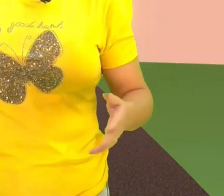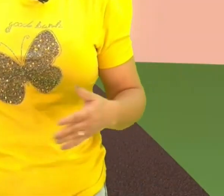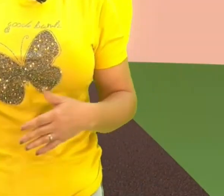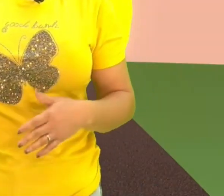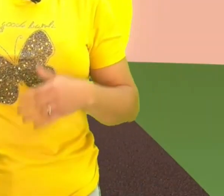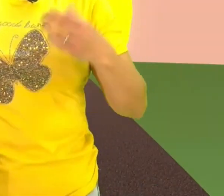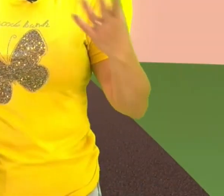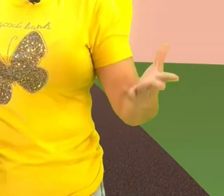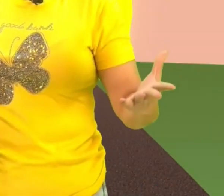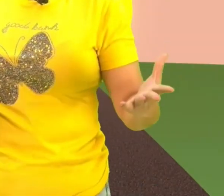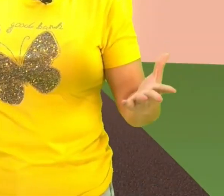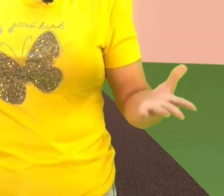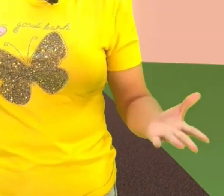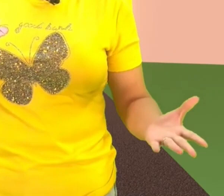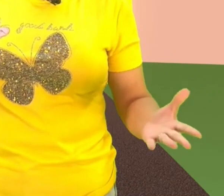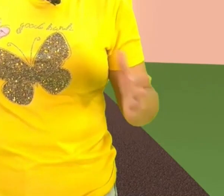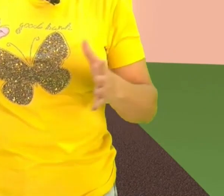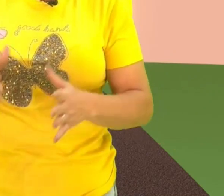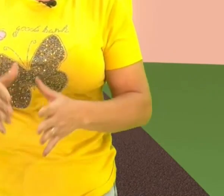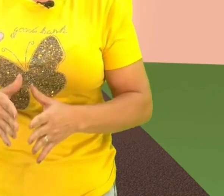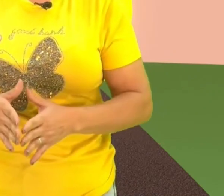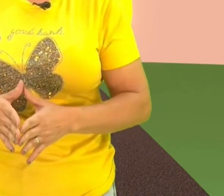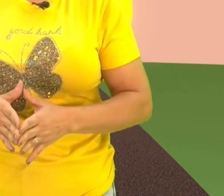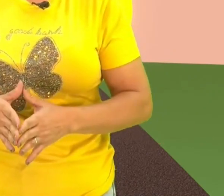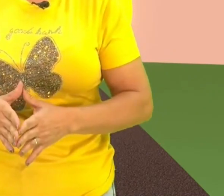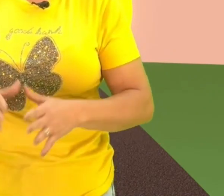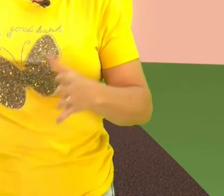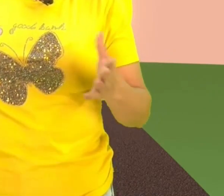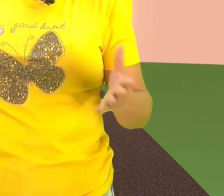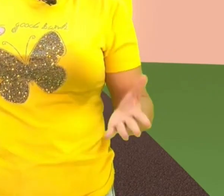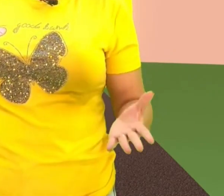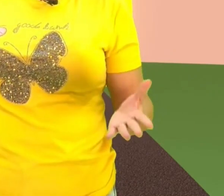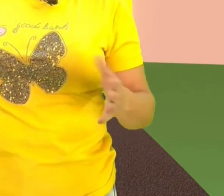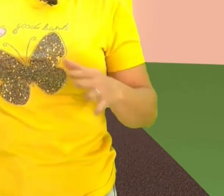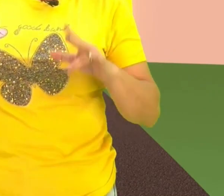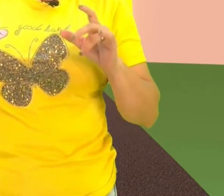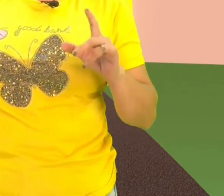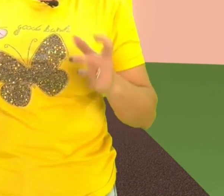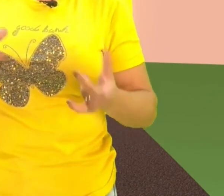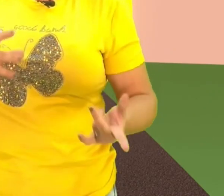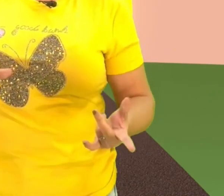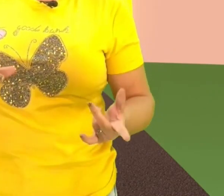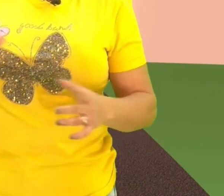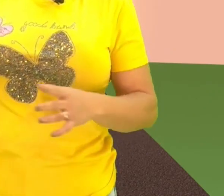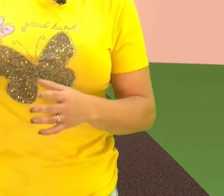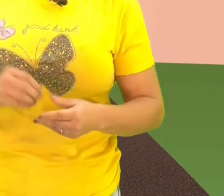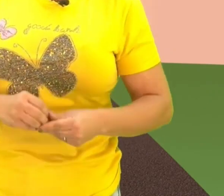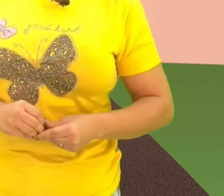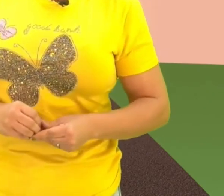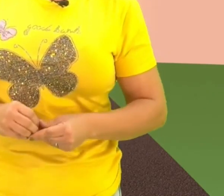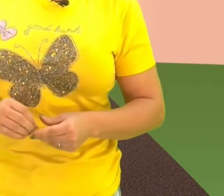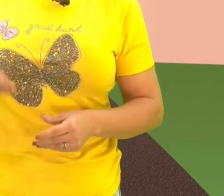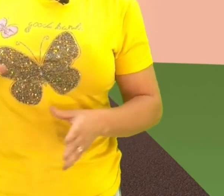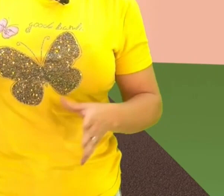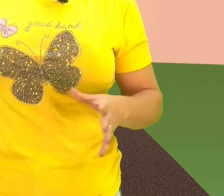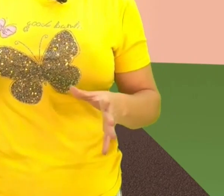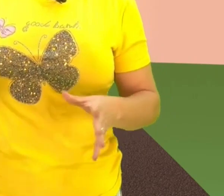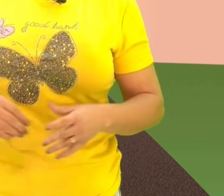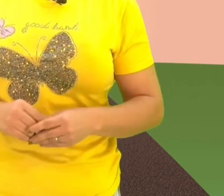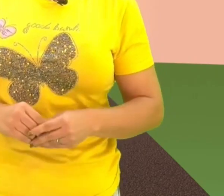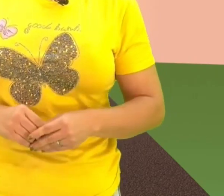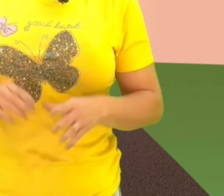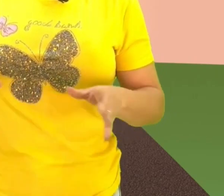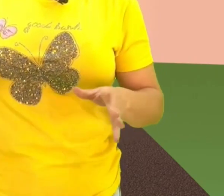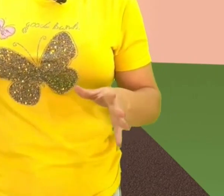Ser baixo, alto, gordo, magro demais, fora do estereótipo. Mas qual o conceito de